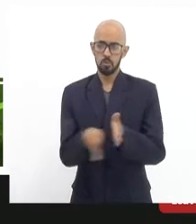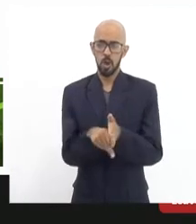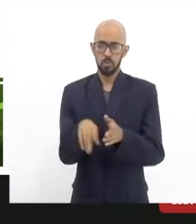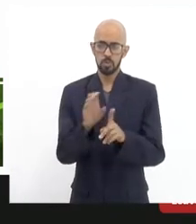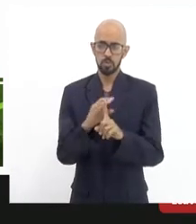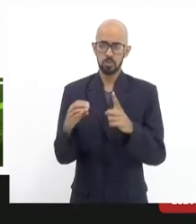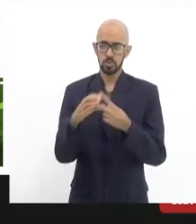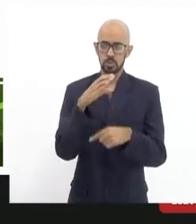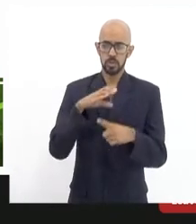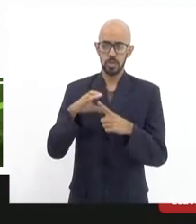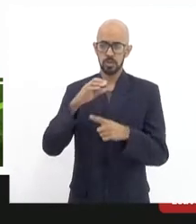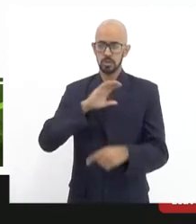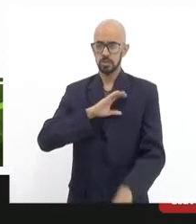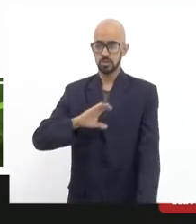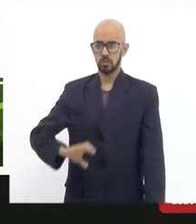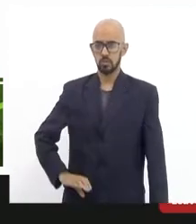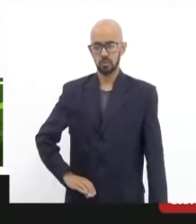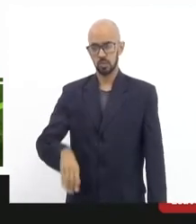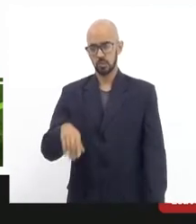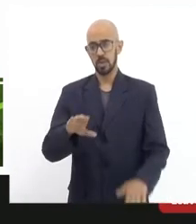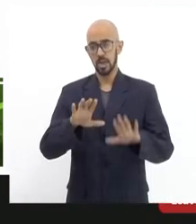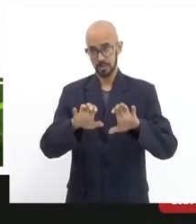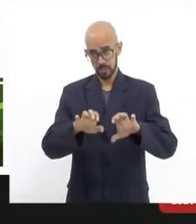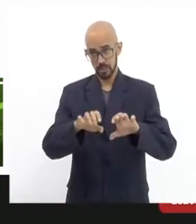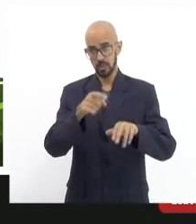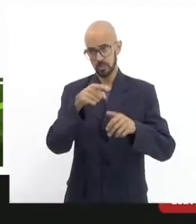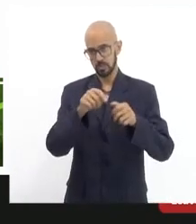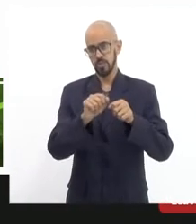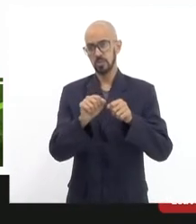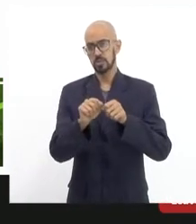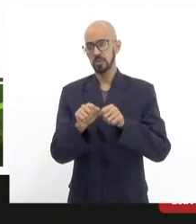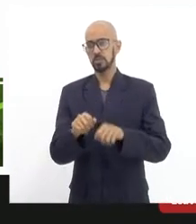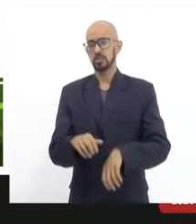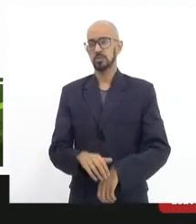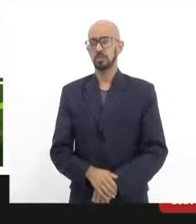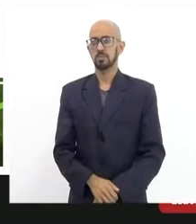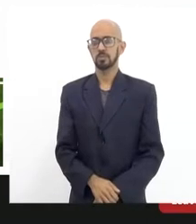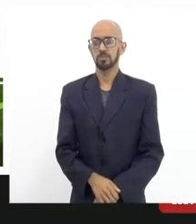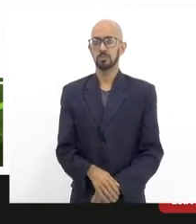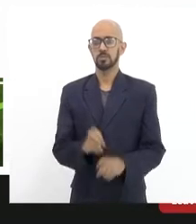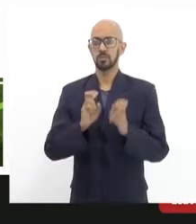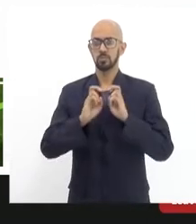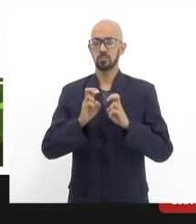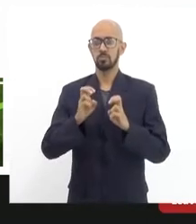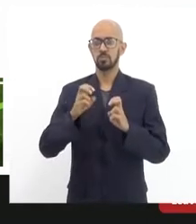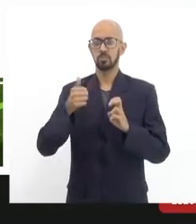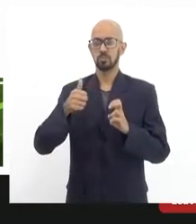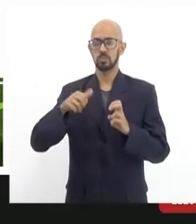civil, e assim foi feito. Adiante. Esse é o 19.